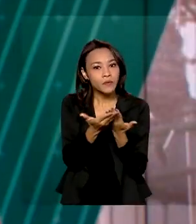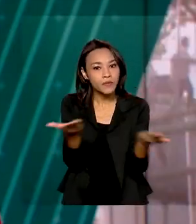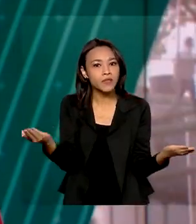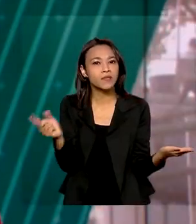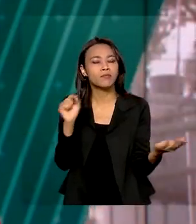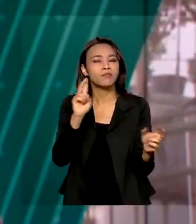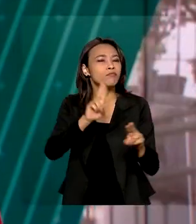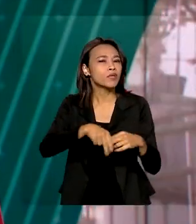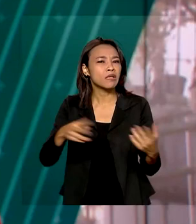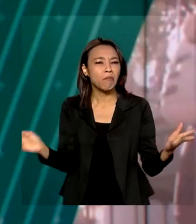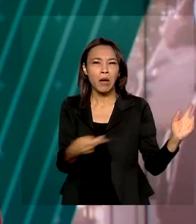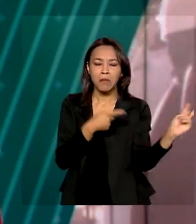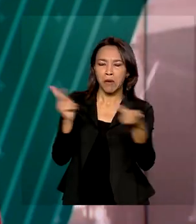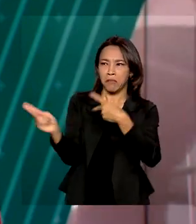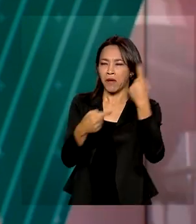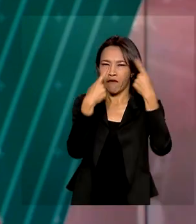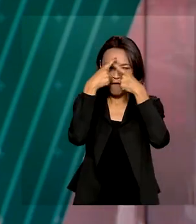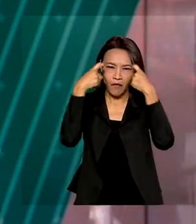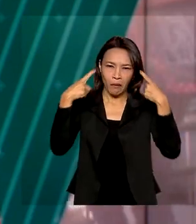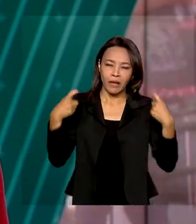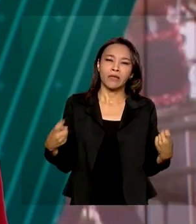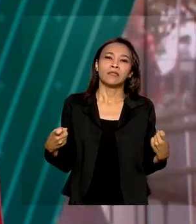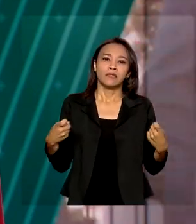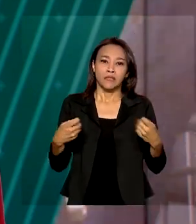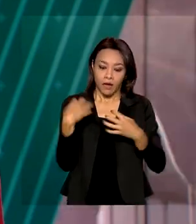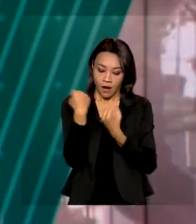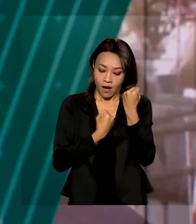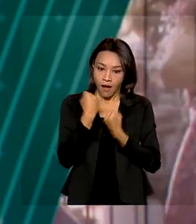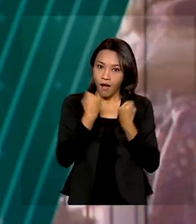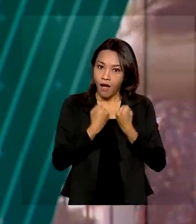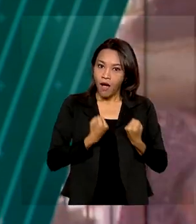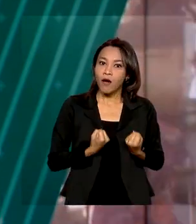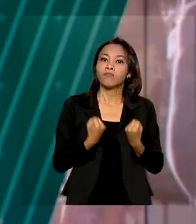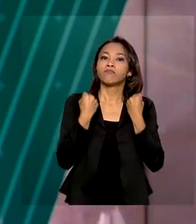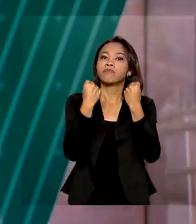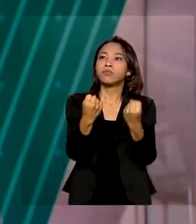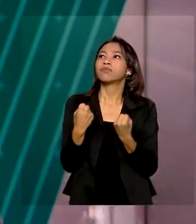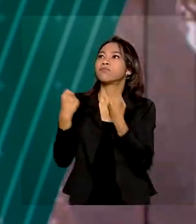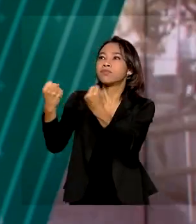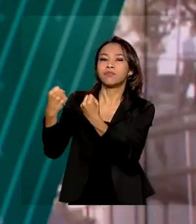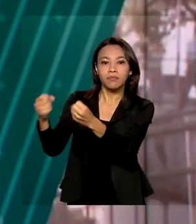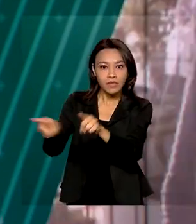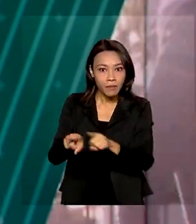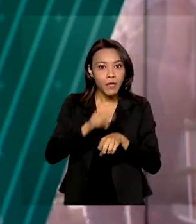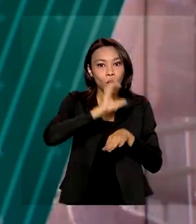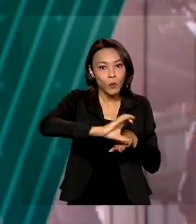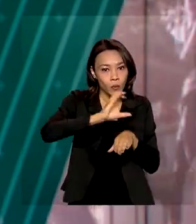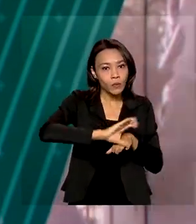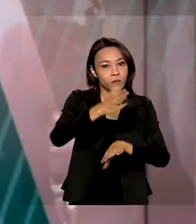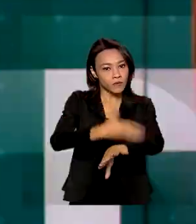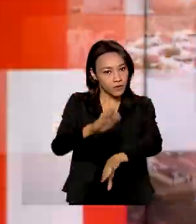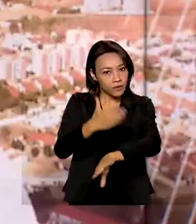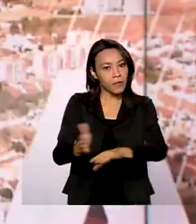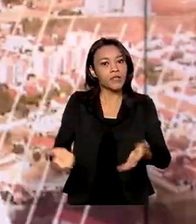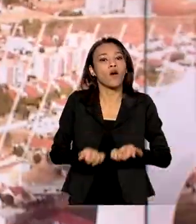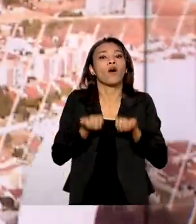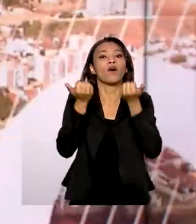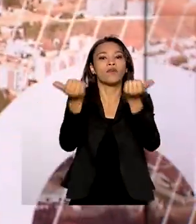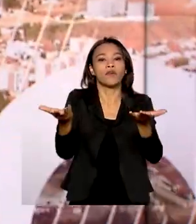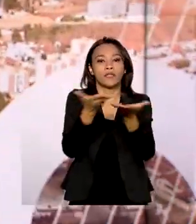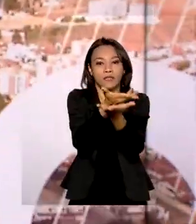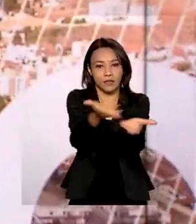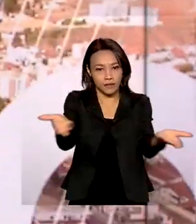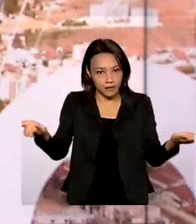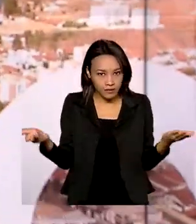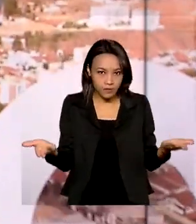de casos de violência. Veículos estão sendo distribuídos e cursos de capacitação são disponibilizados na área de